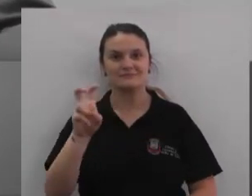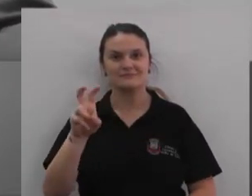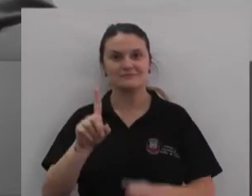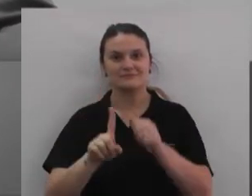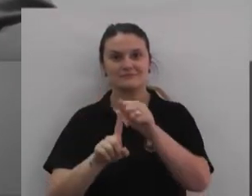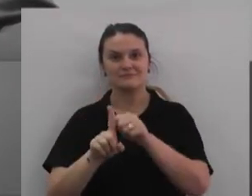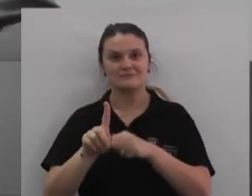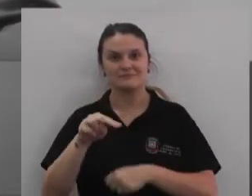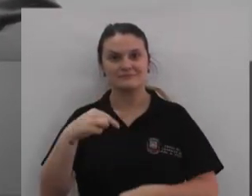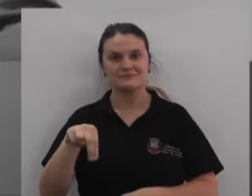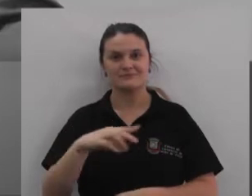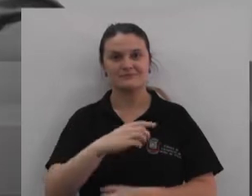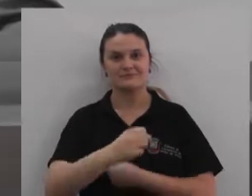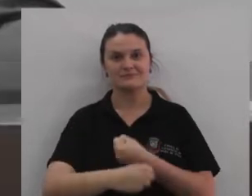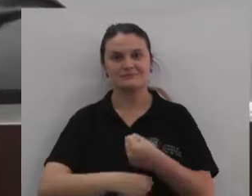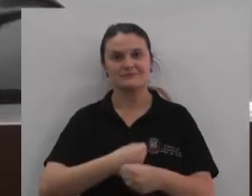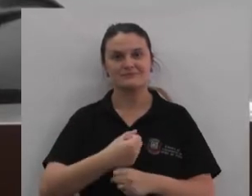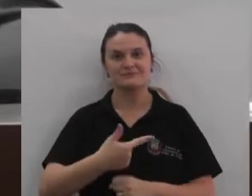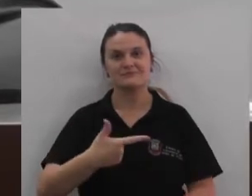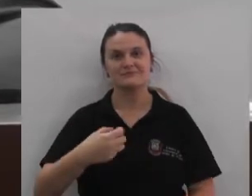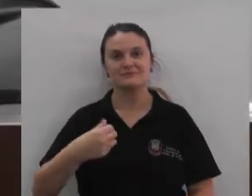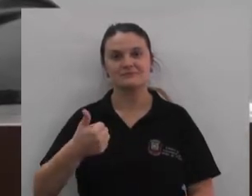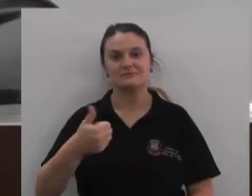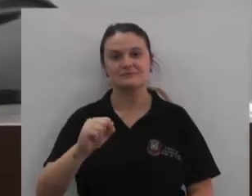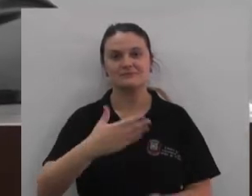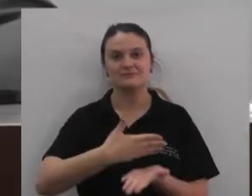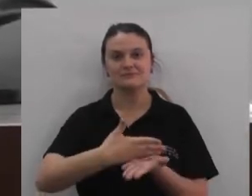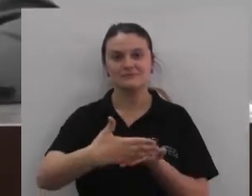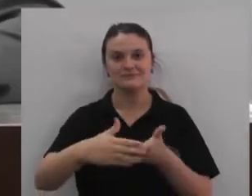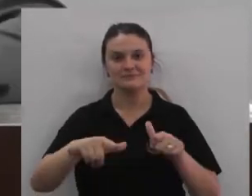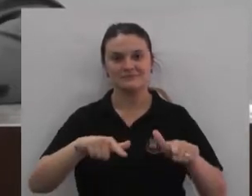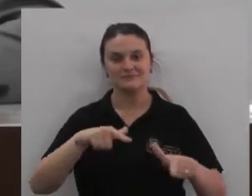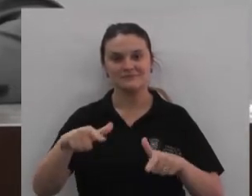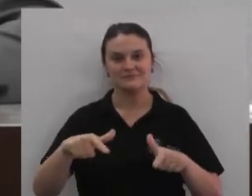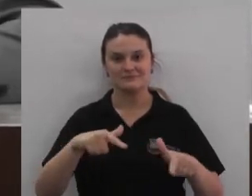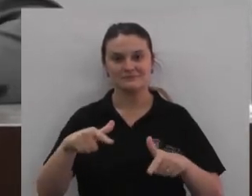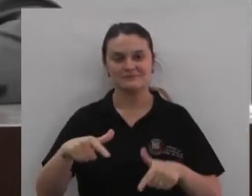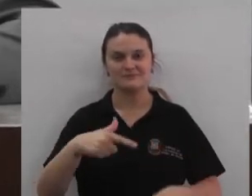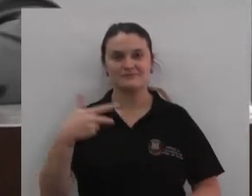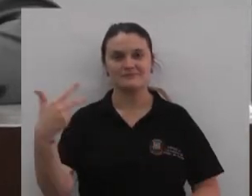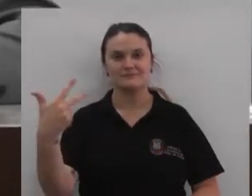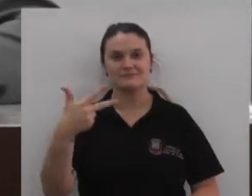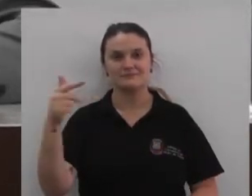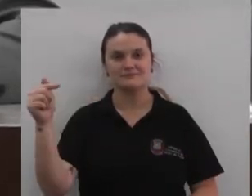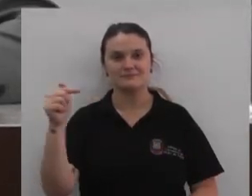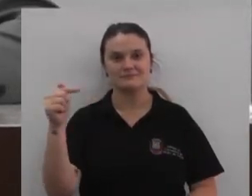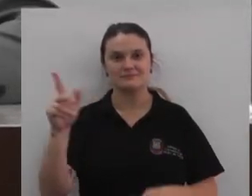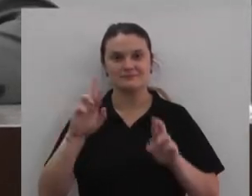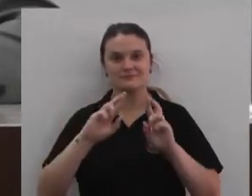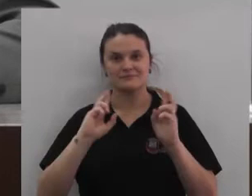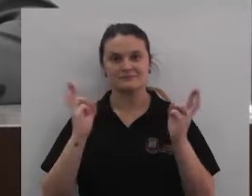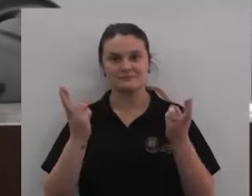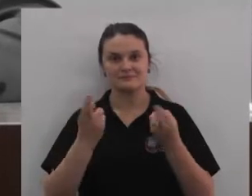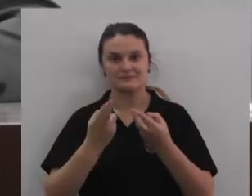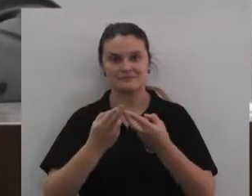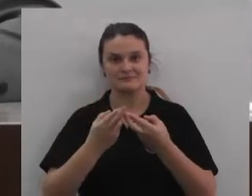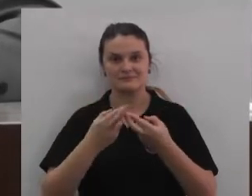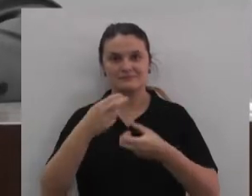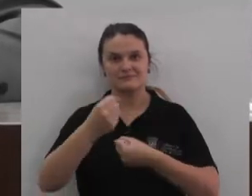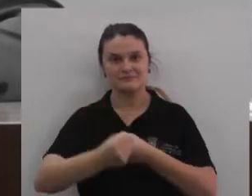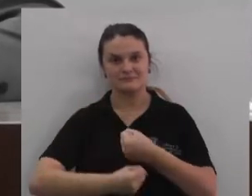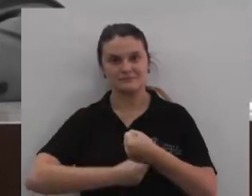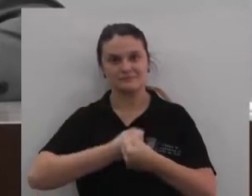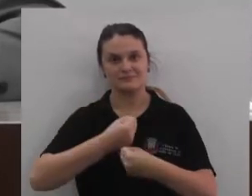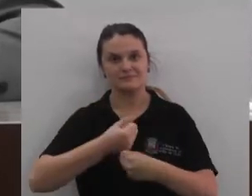de novembro de 2018. Declaro abertos os trabalhos da 37ª Reunião Ordinária